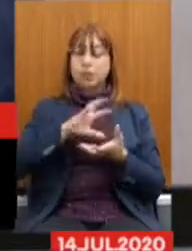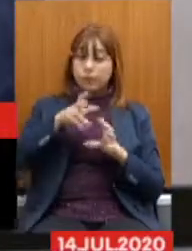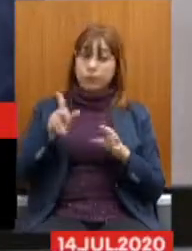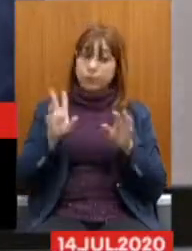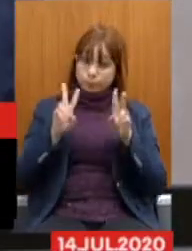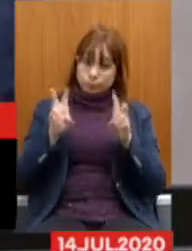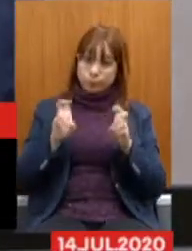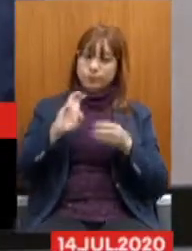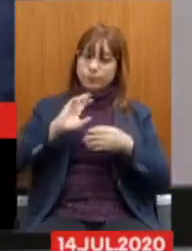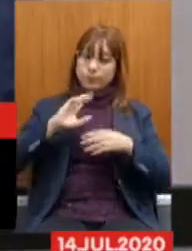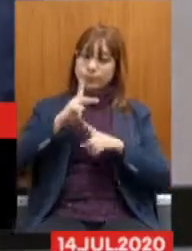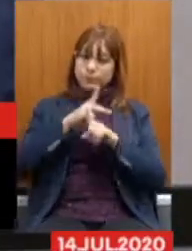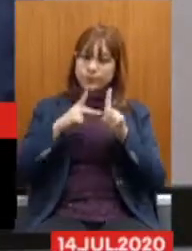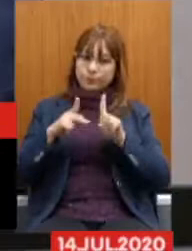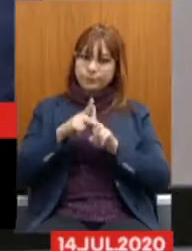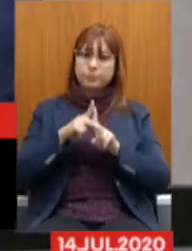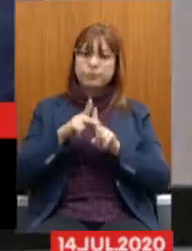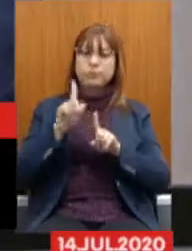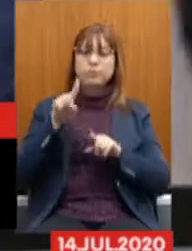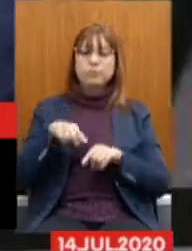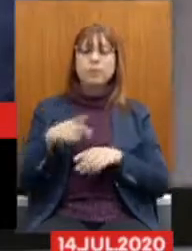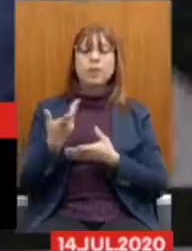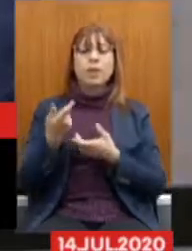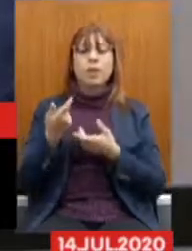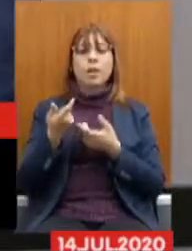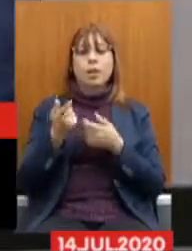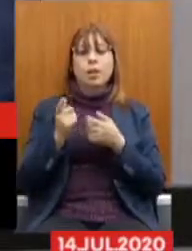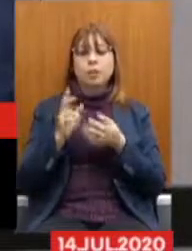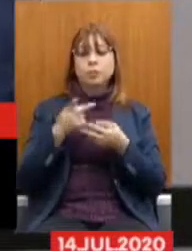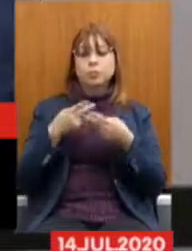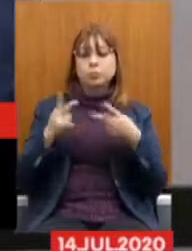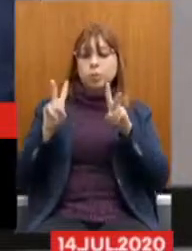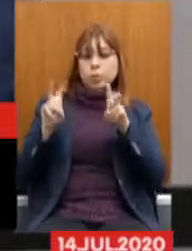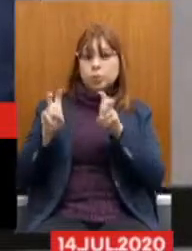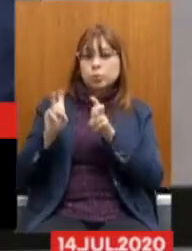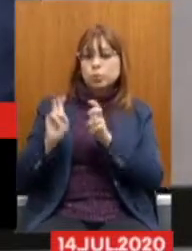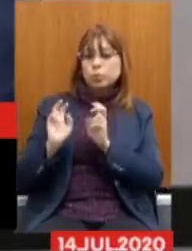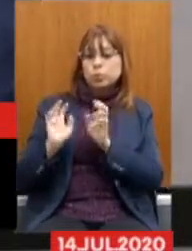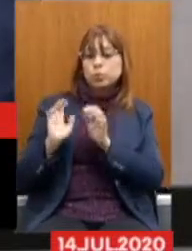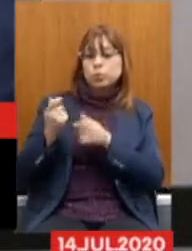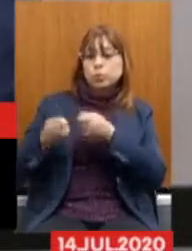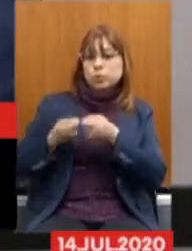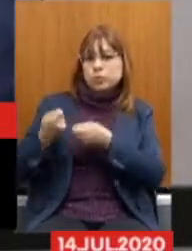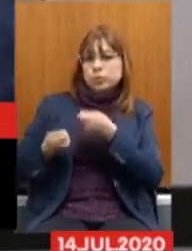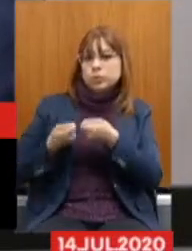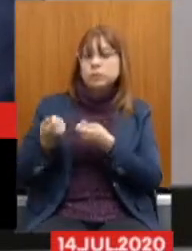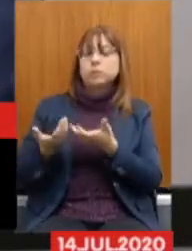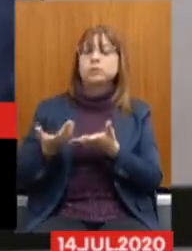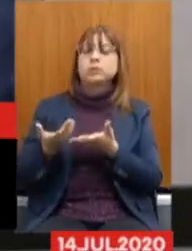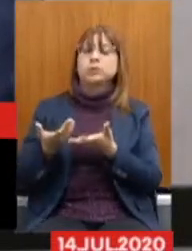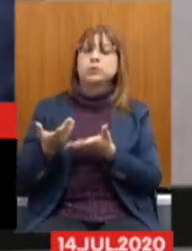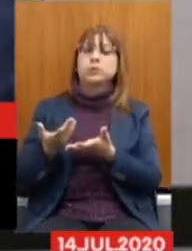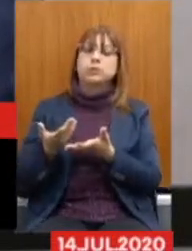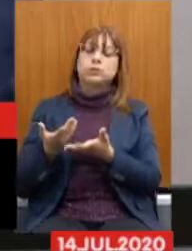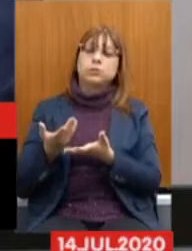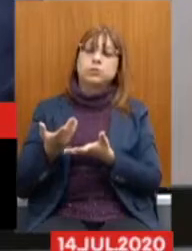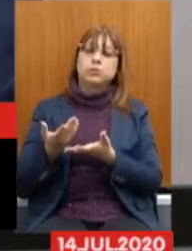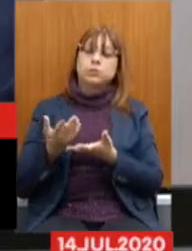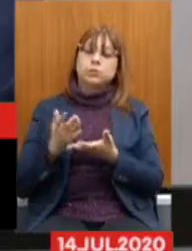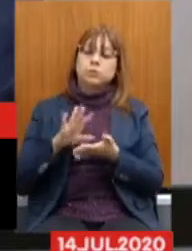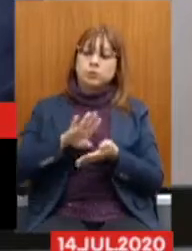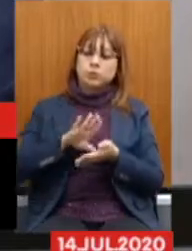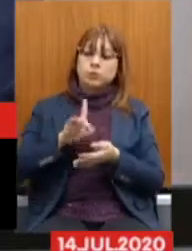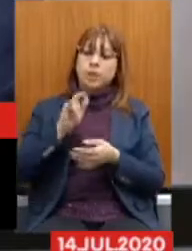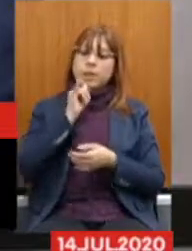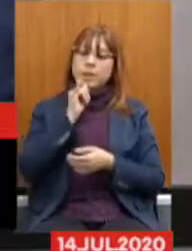matérias administrativas contidas nas proposições encaminhadas pelo governo, como em extinção de